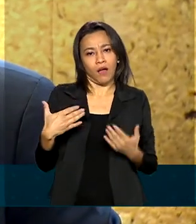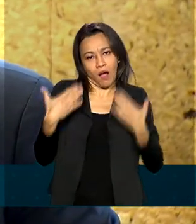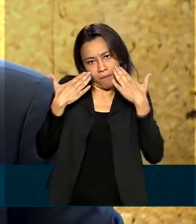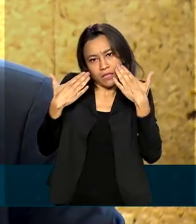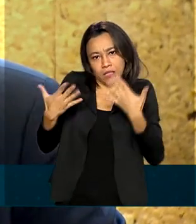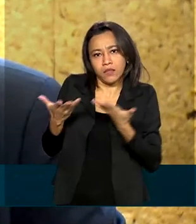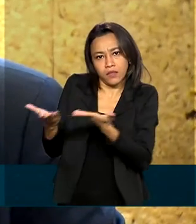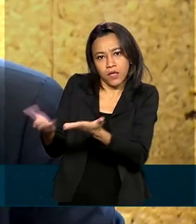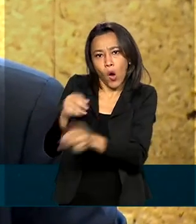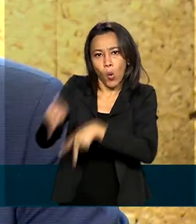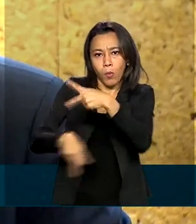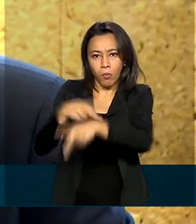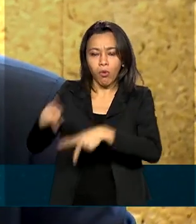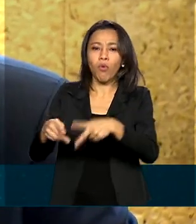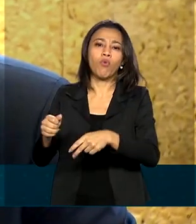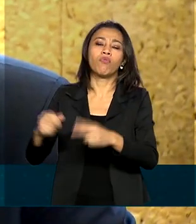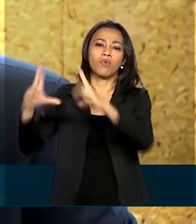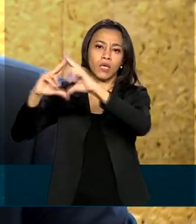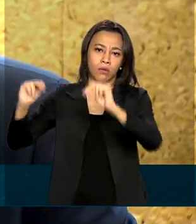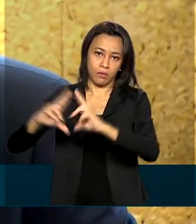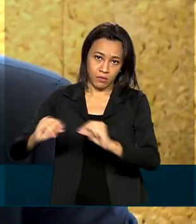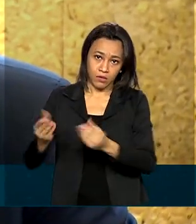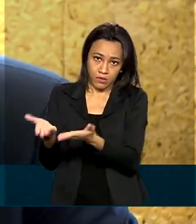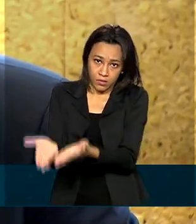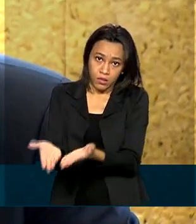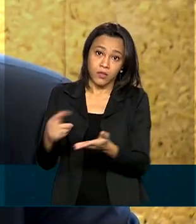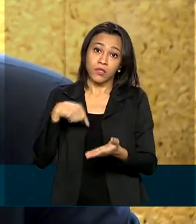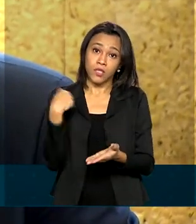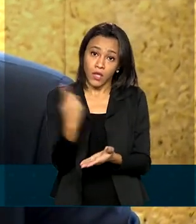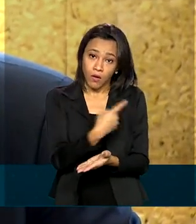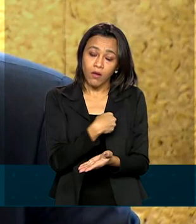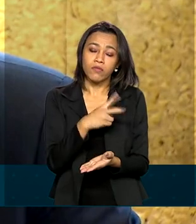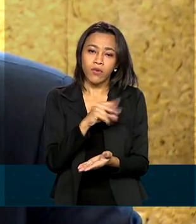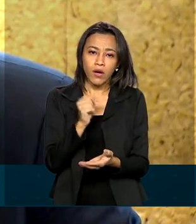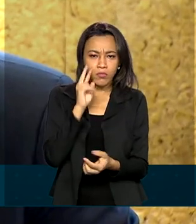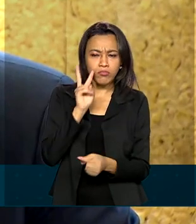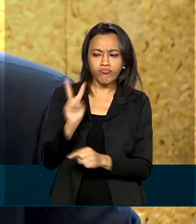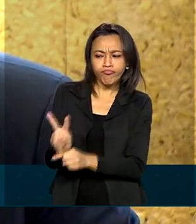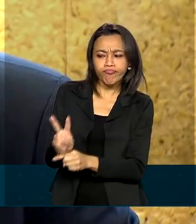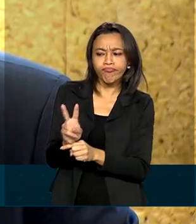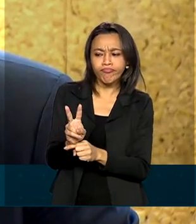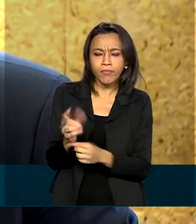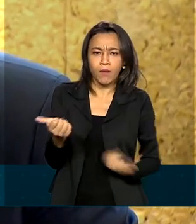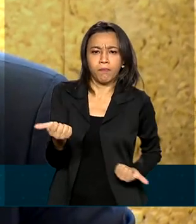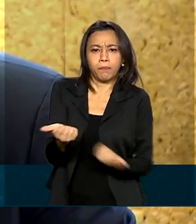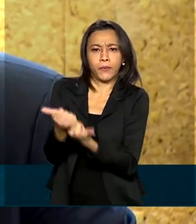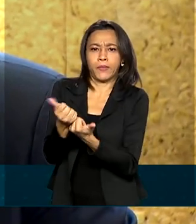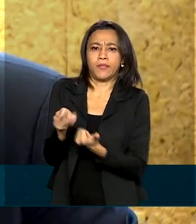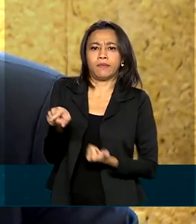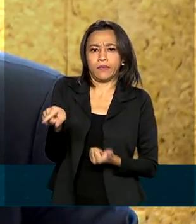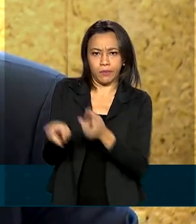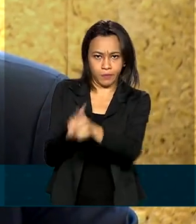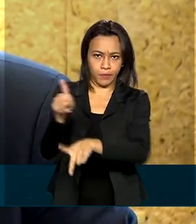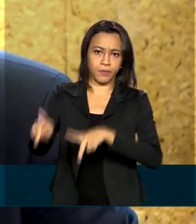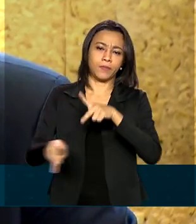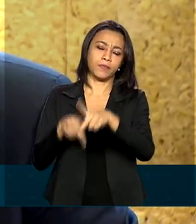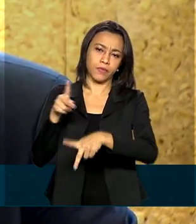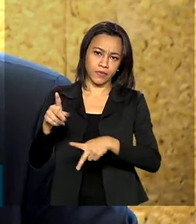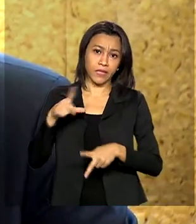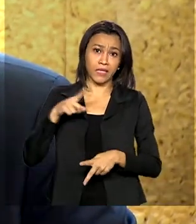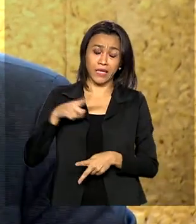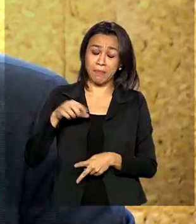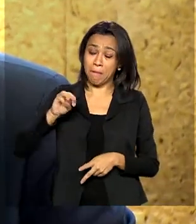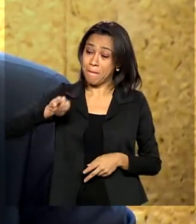ao povo libanês e estaremos presentes nessa ajuda àquele povo que tem alguns